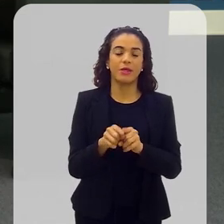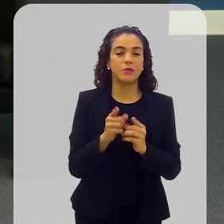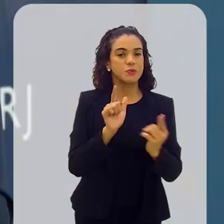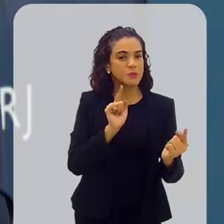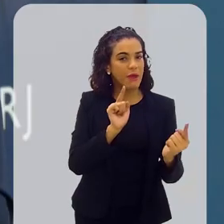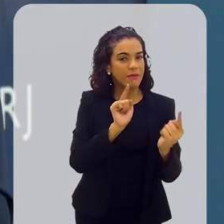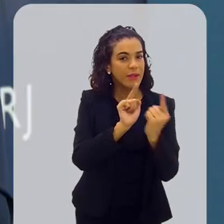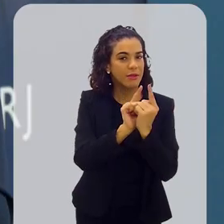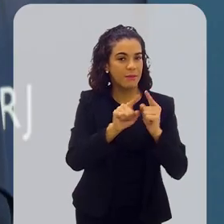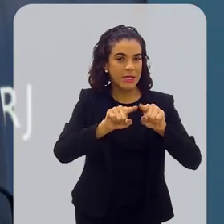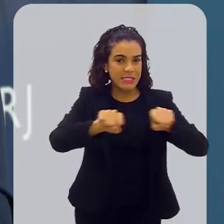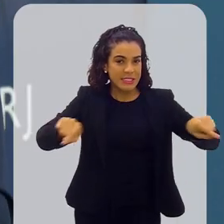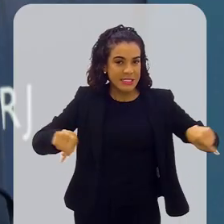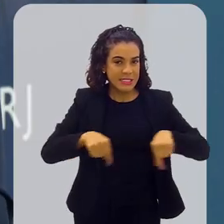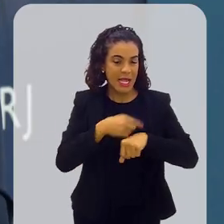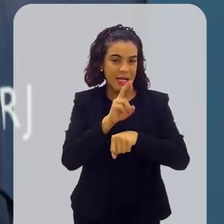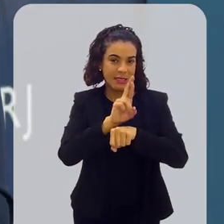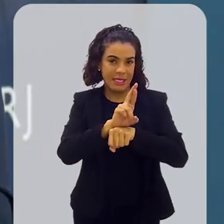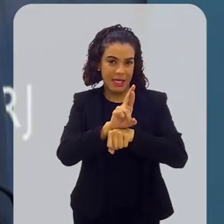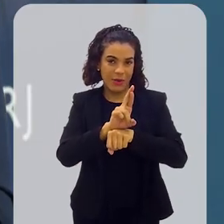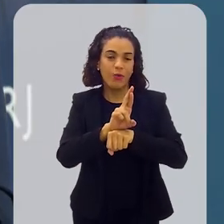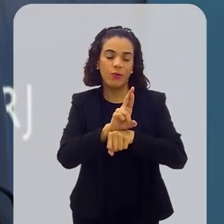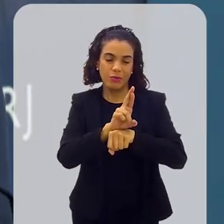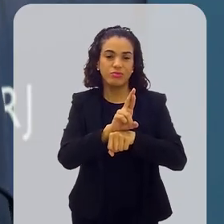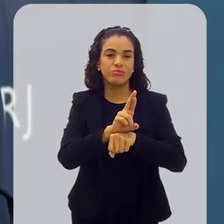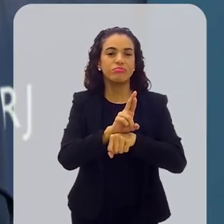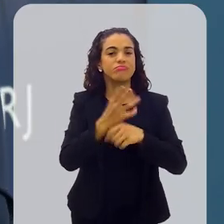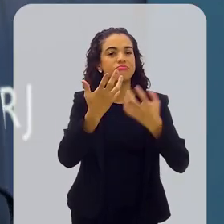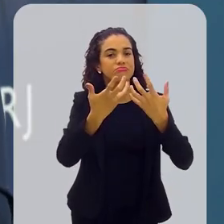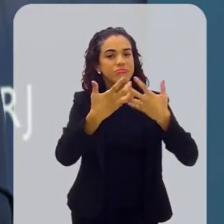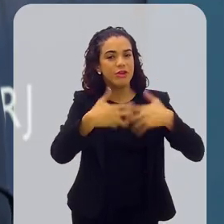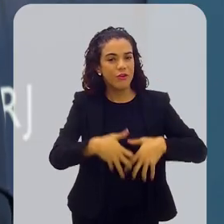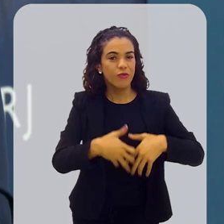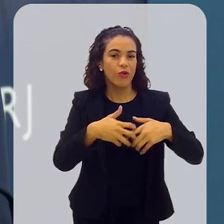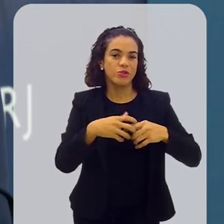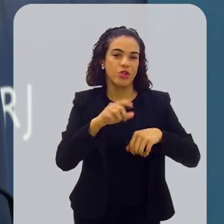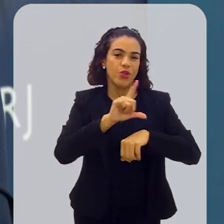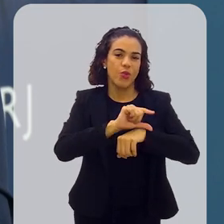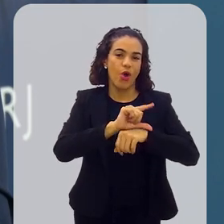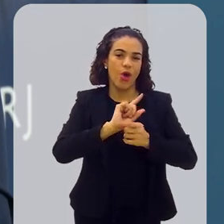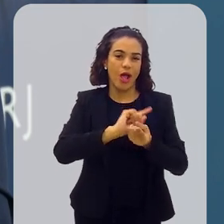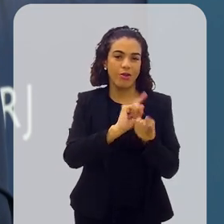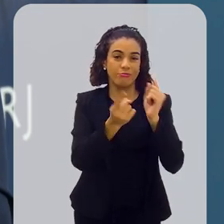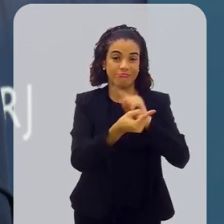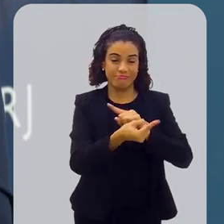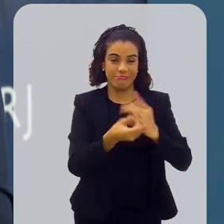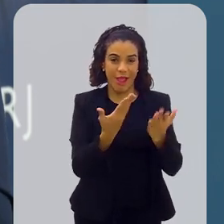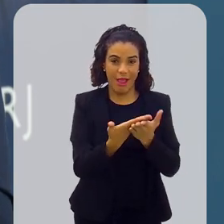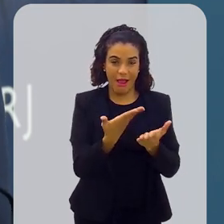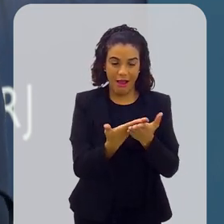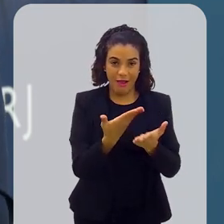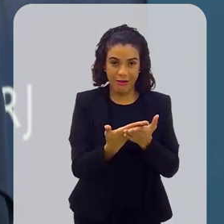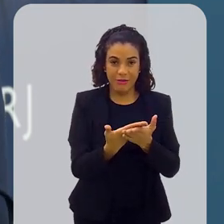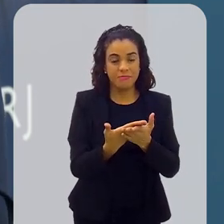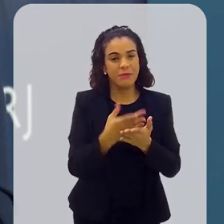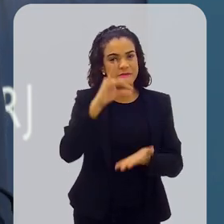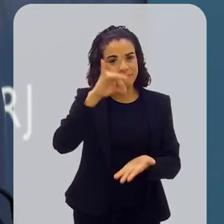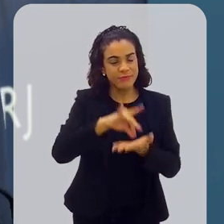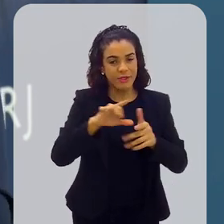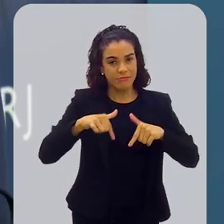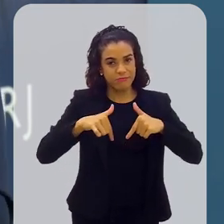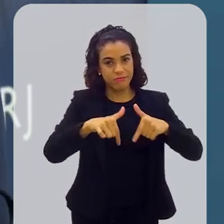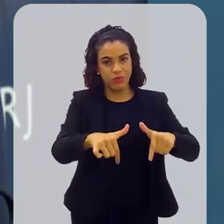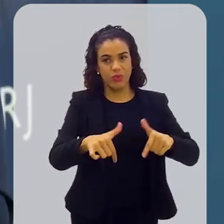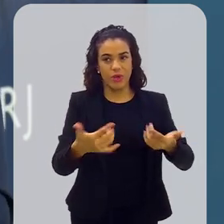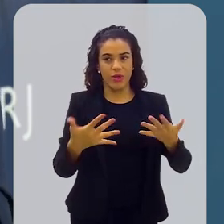dar os atendimentos na sala de recursos, que funciona no contraturno escolar, para poder fazer com que